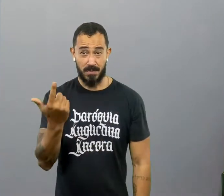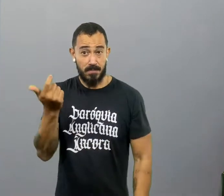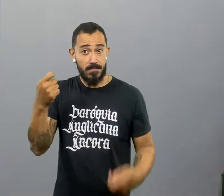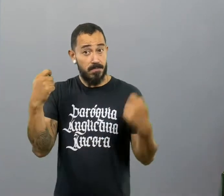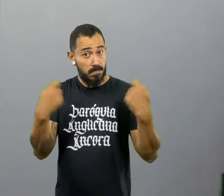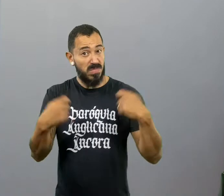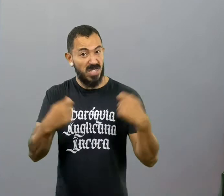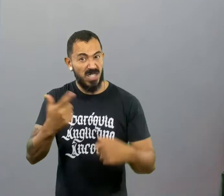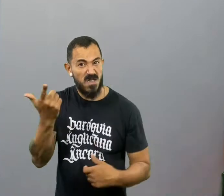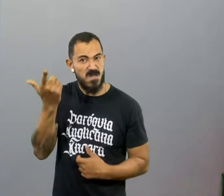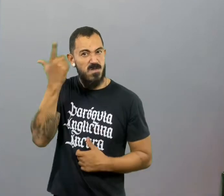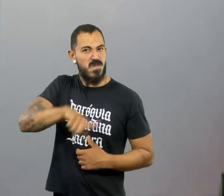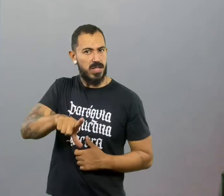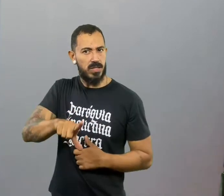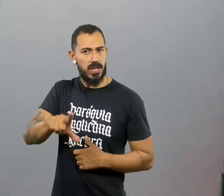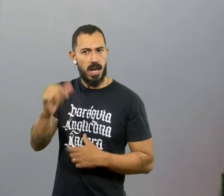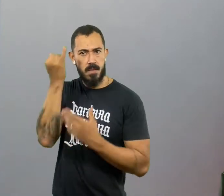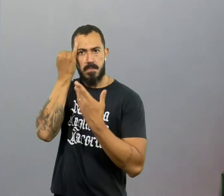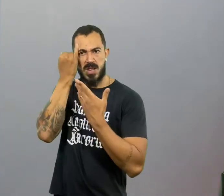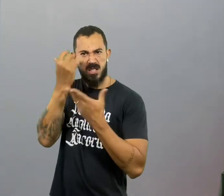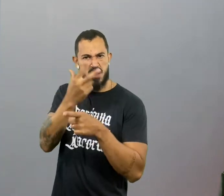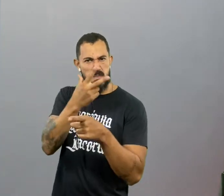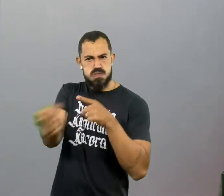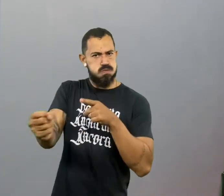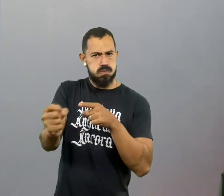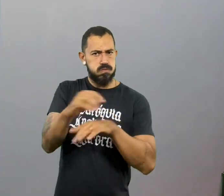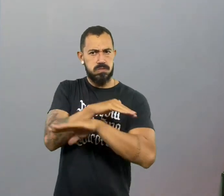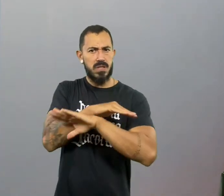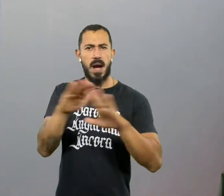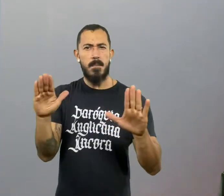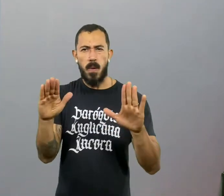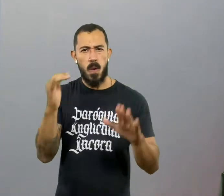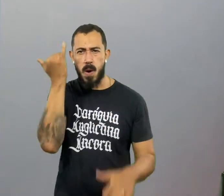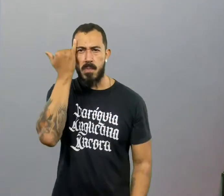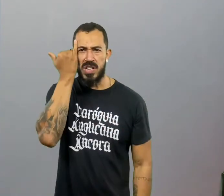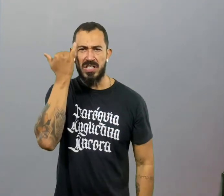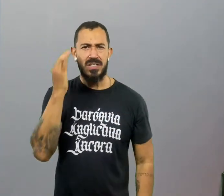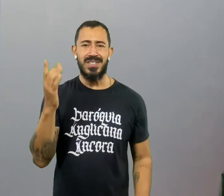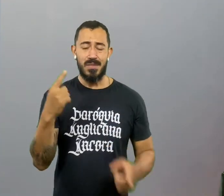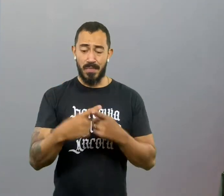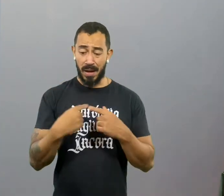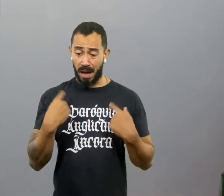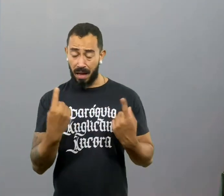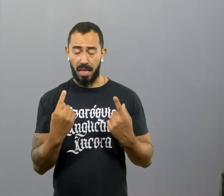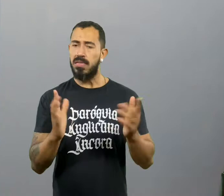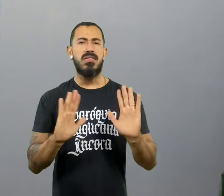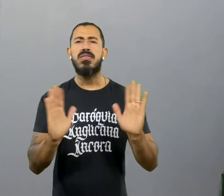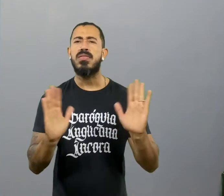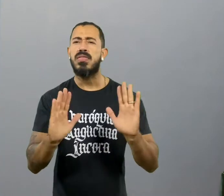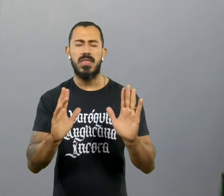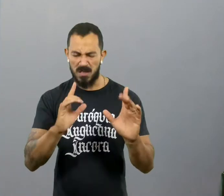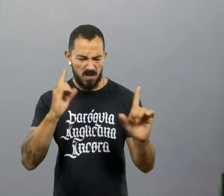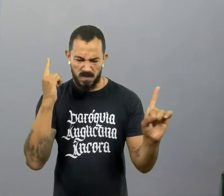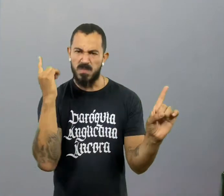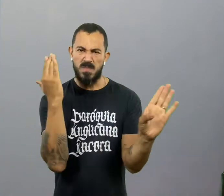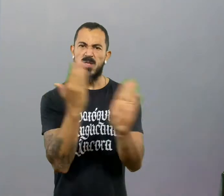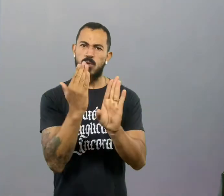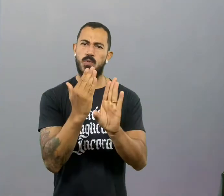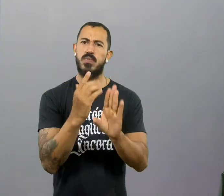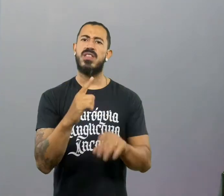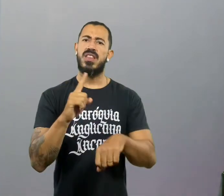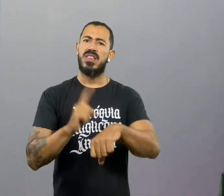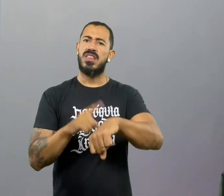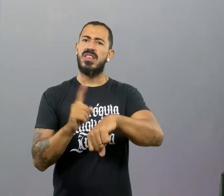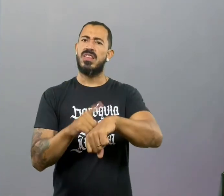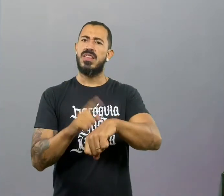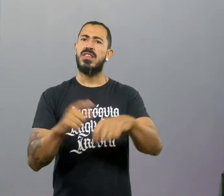preguiça de pensar sobre si mesmo. Para que você possa fazer uma boa reflexão. Você precisa achar tempo para isso. Eu já disse aqui que